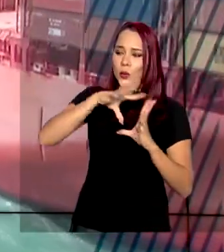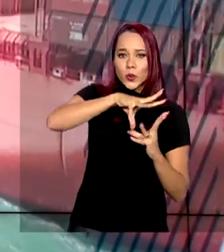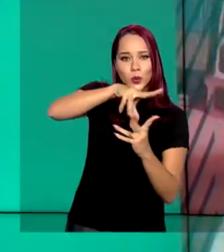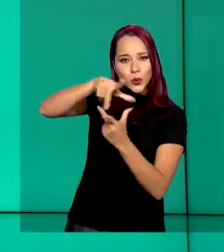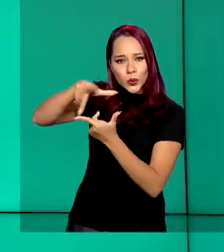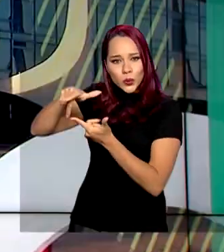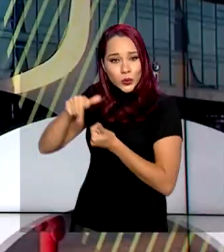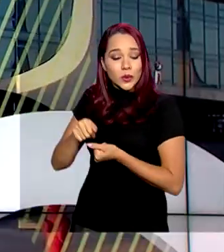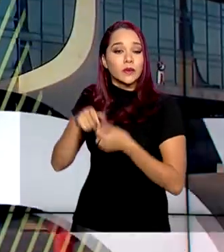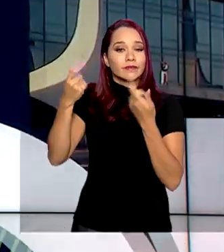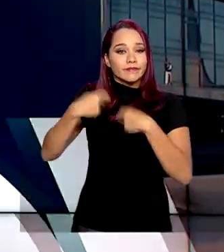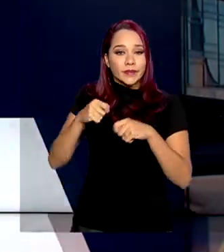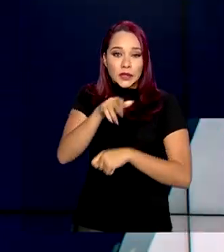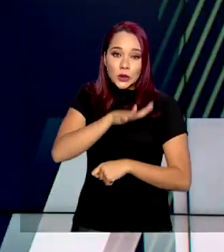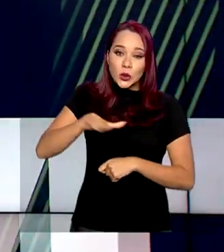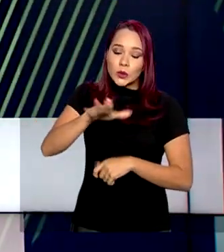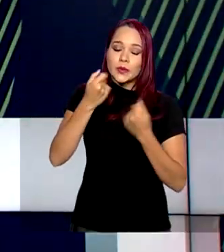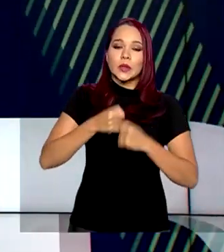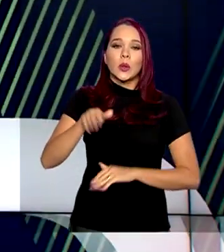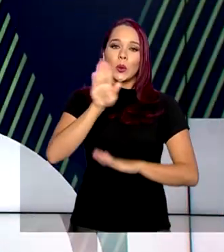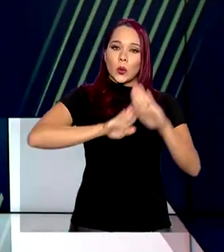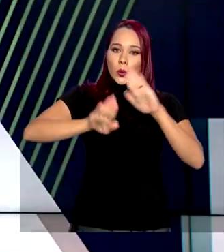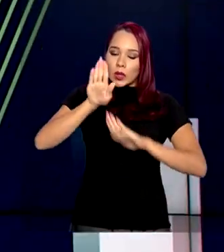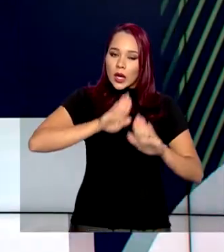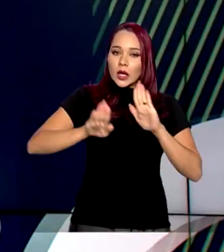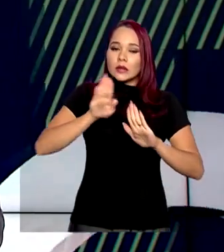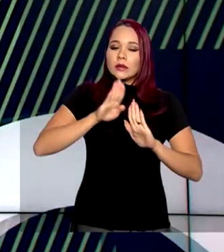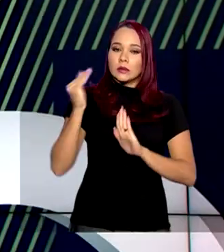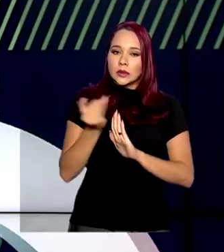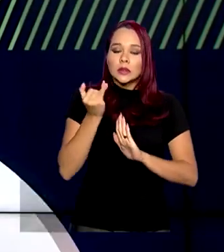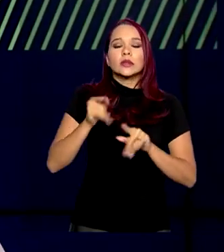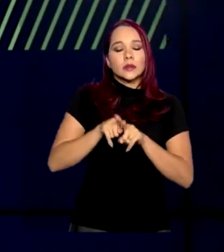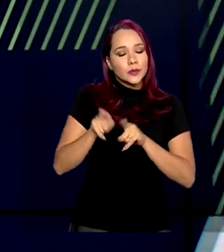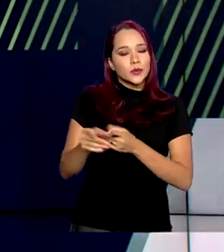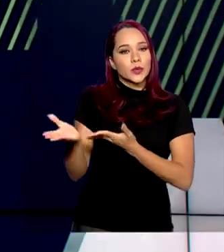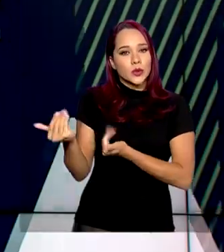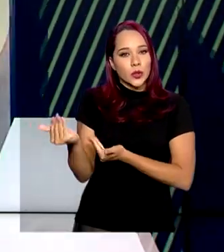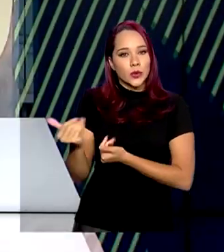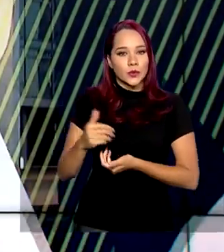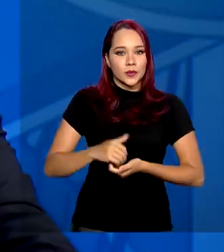e é necessário que todos tomem os cuidados básicos, inclusive os jovens.